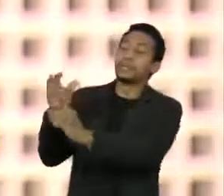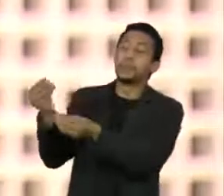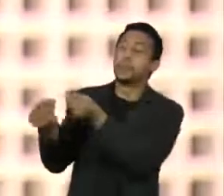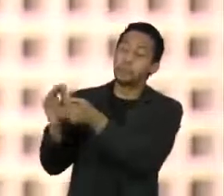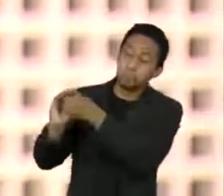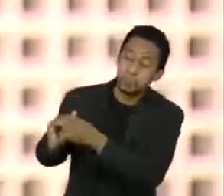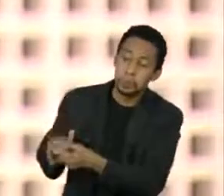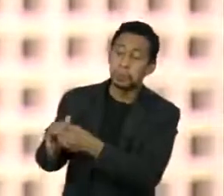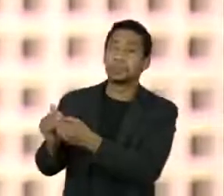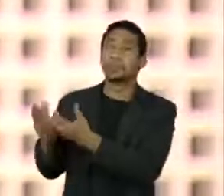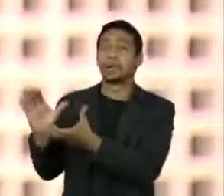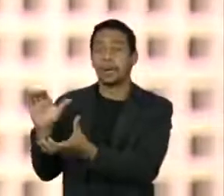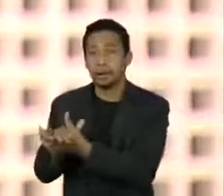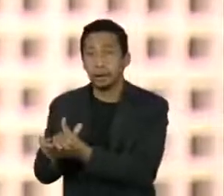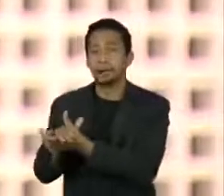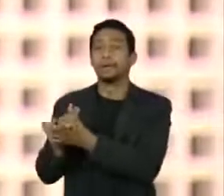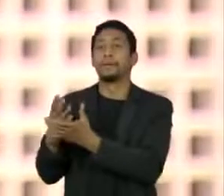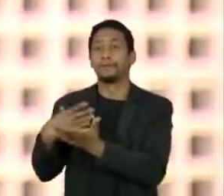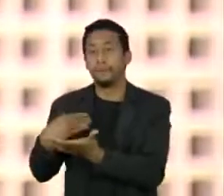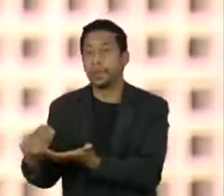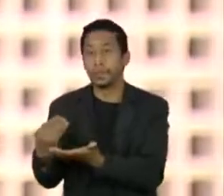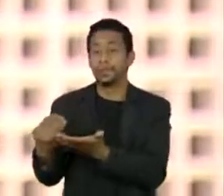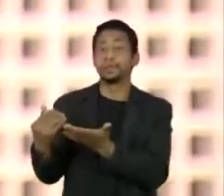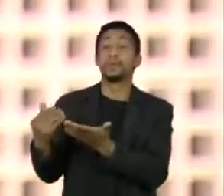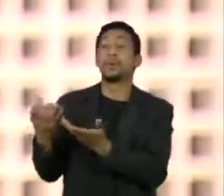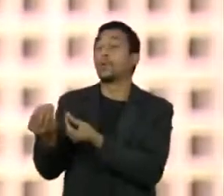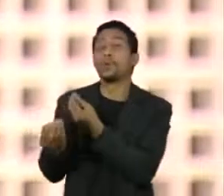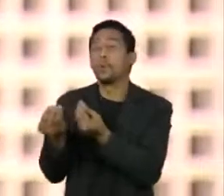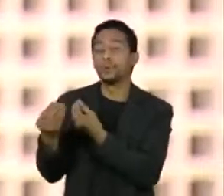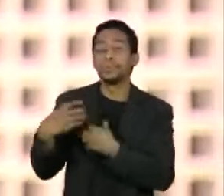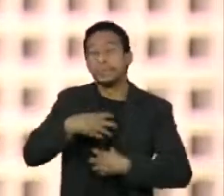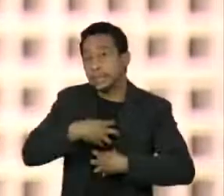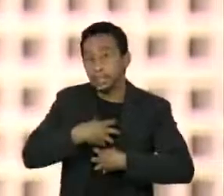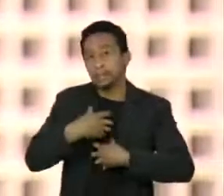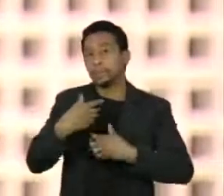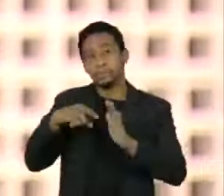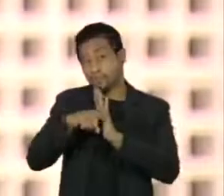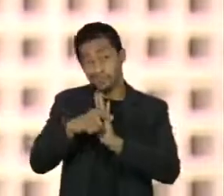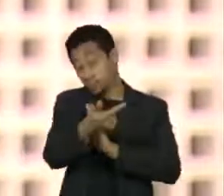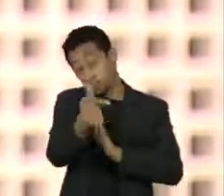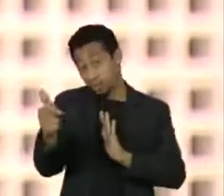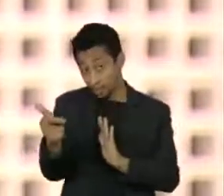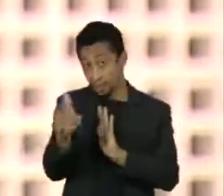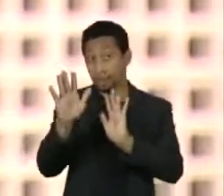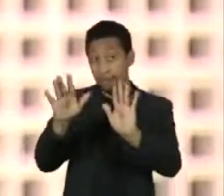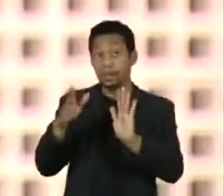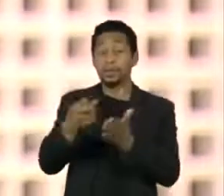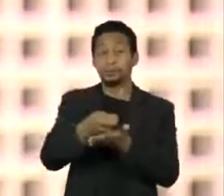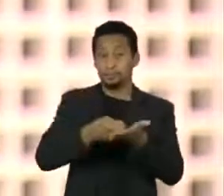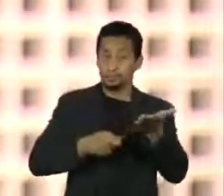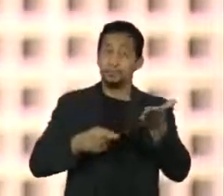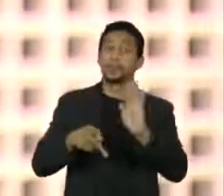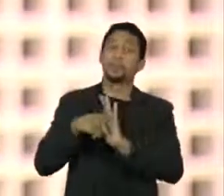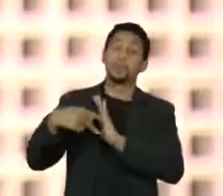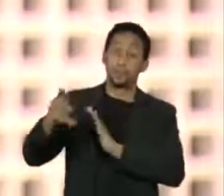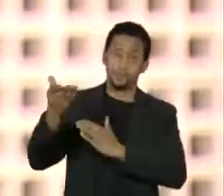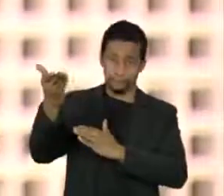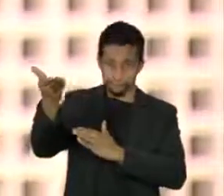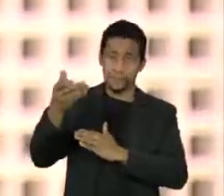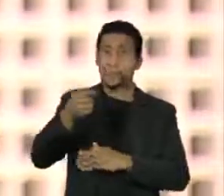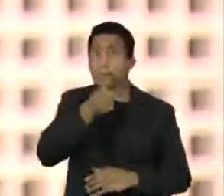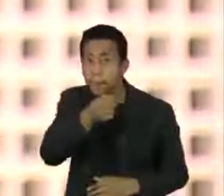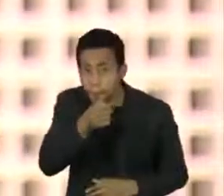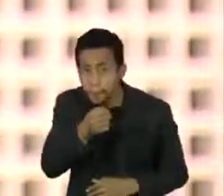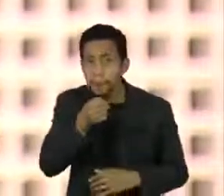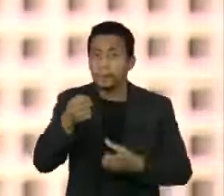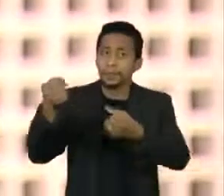companheiros, nos filhos de quem cumpre pena de detenção. O que se sabe, como ouvimos nos relatos, é que o preconceito e